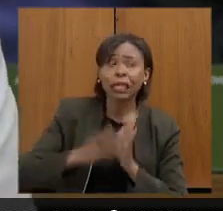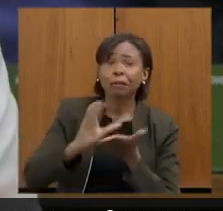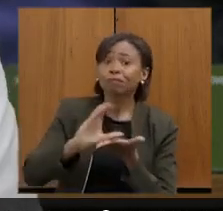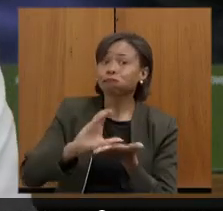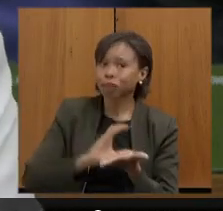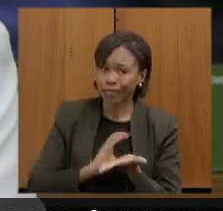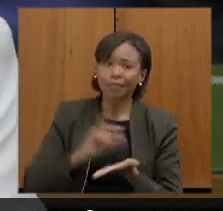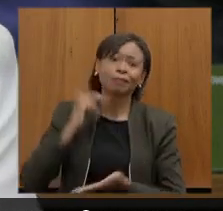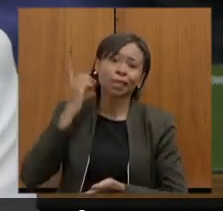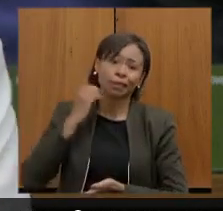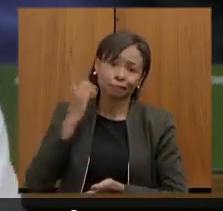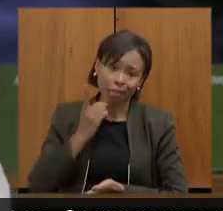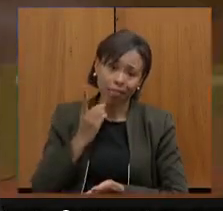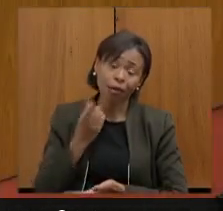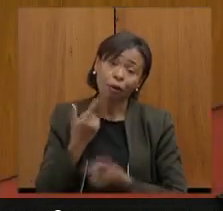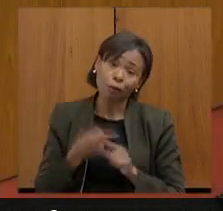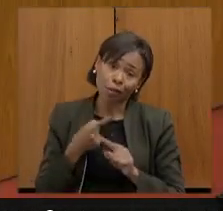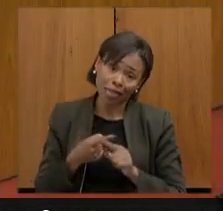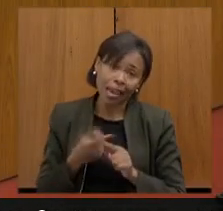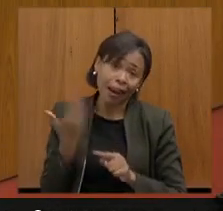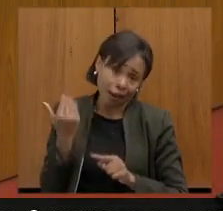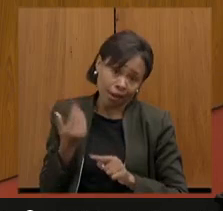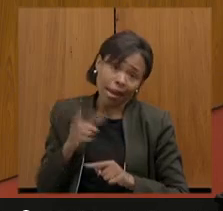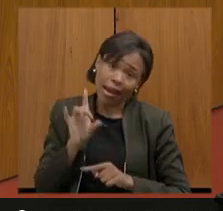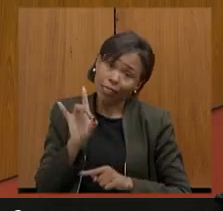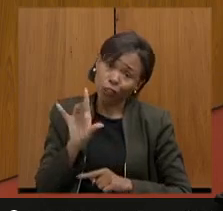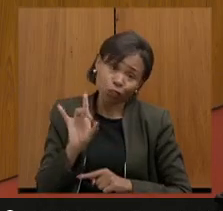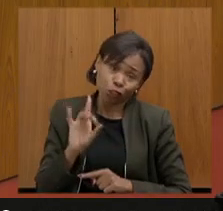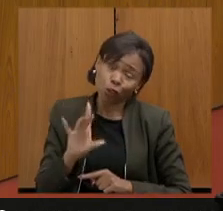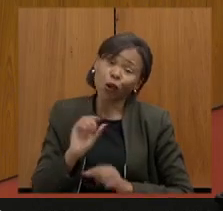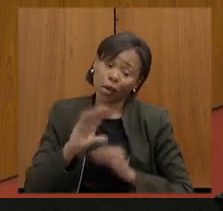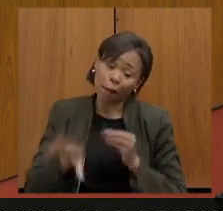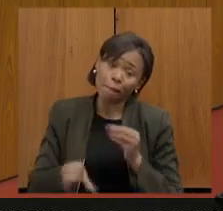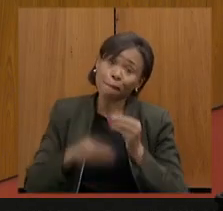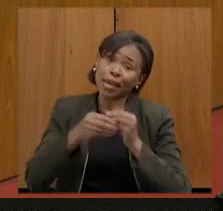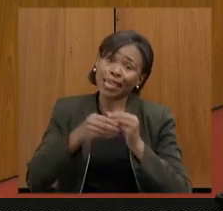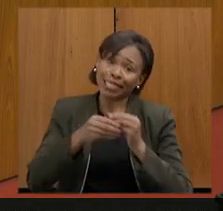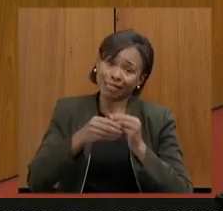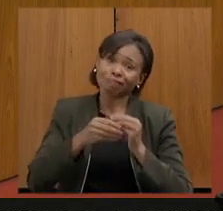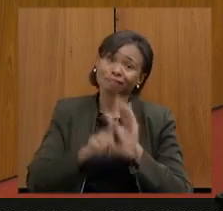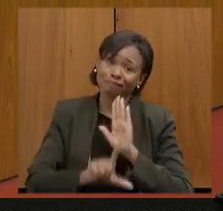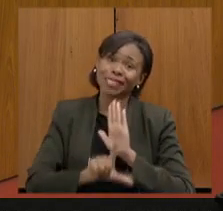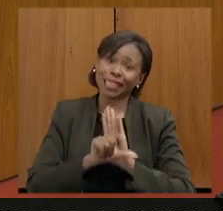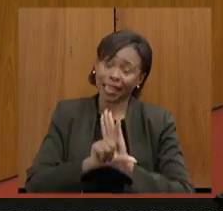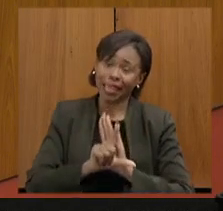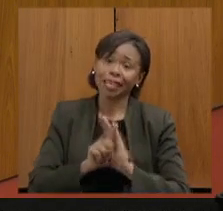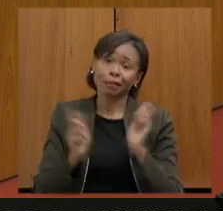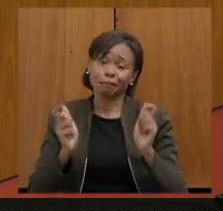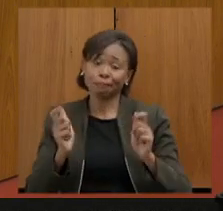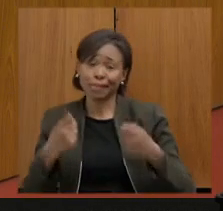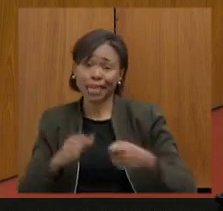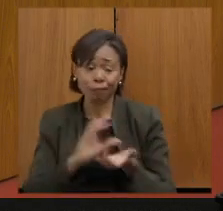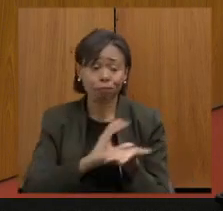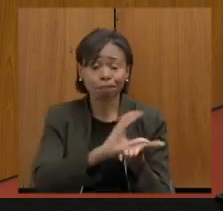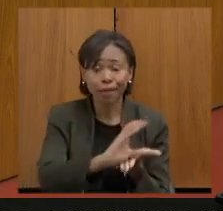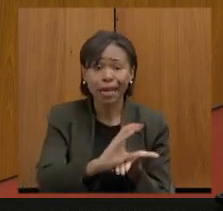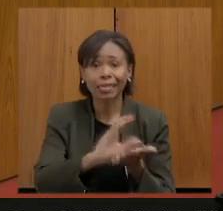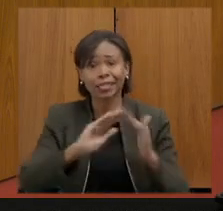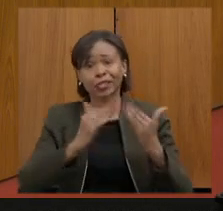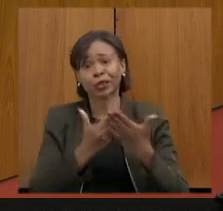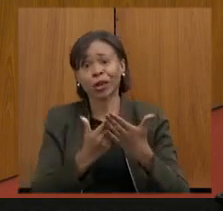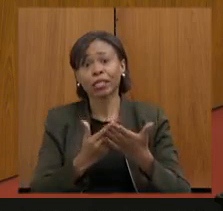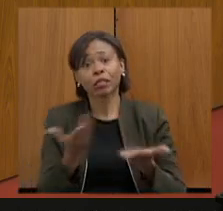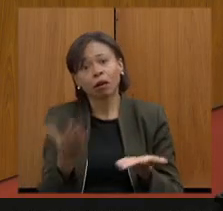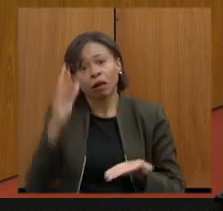mobiliada, era a partir do apoio de emendas parlamentares. Então, havia uma competição entre diretores. A Secretaria de Educação não